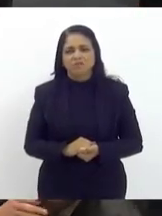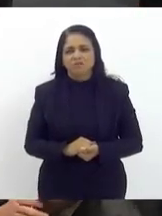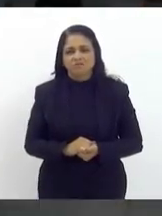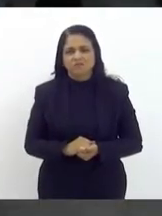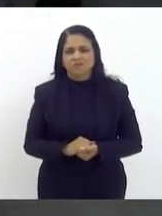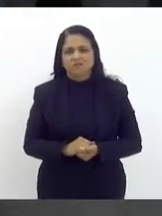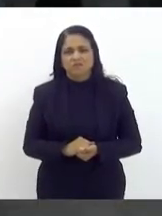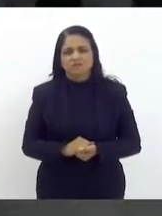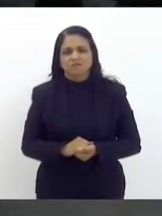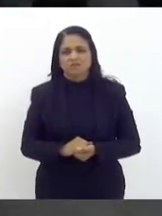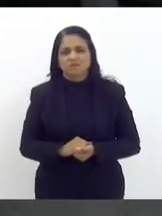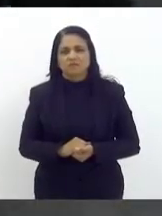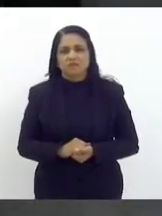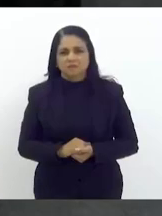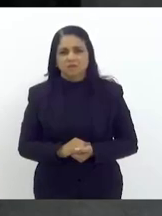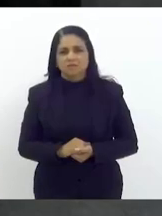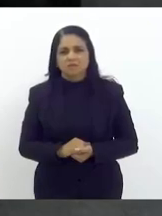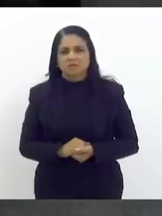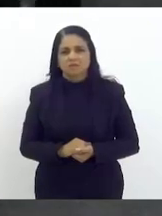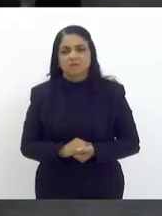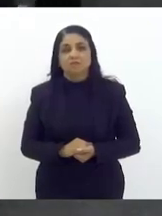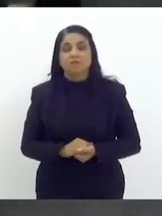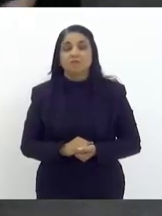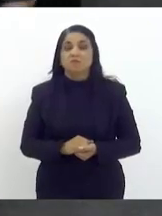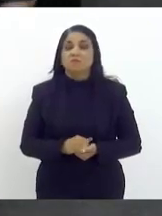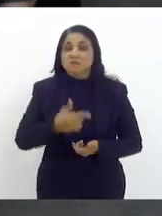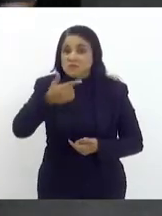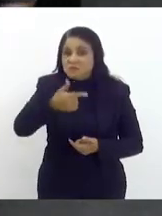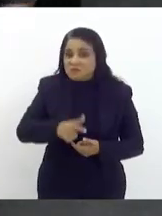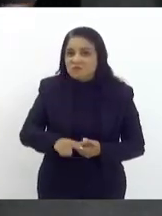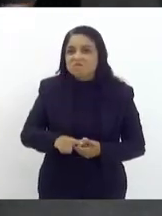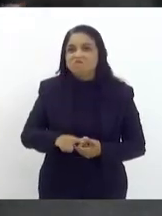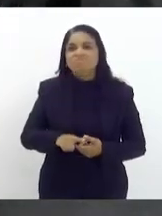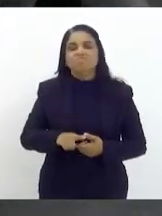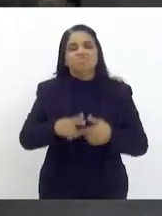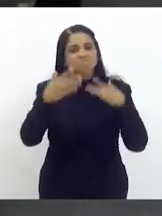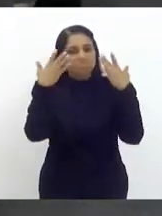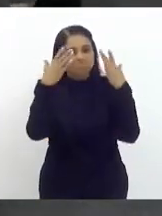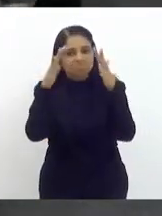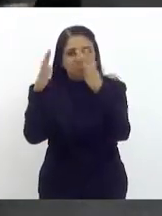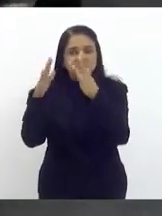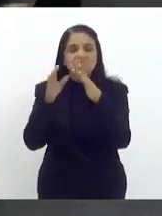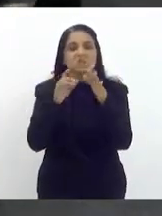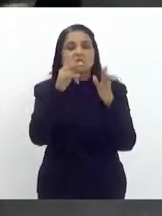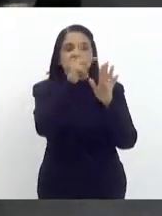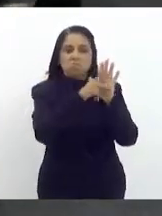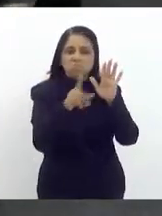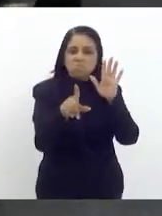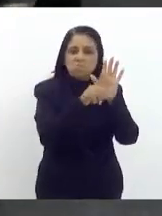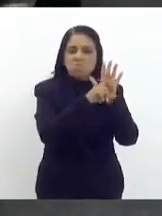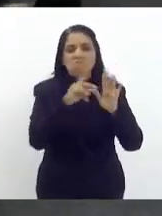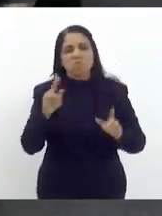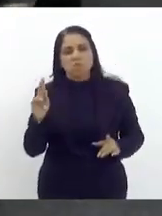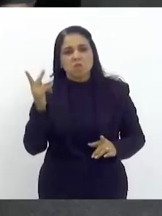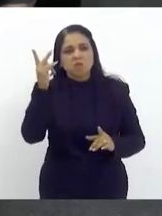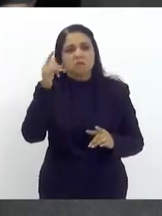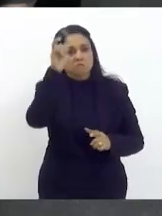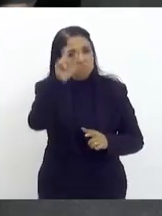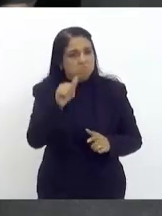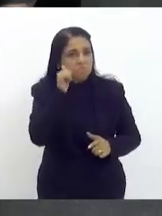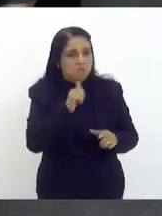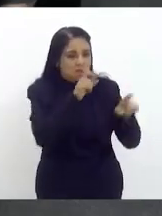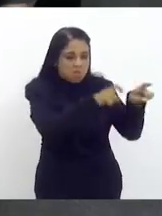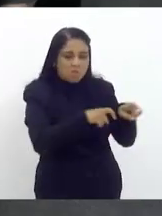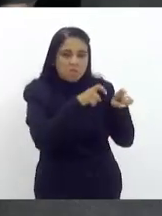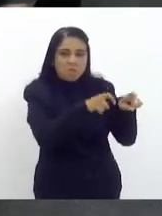mais uma vez manifestar apoio incondicional ao projeto que valoriza as mulheres camponesas que valoriza o